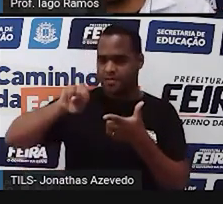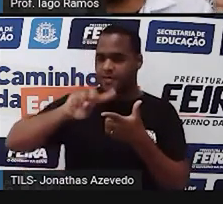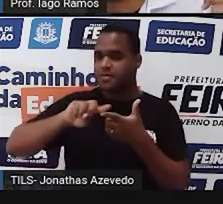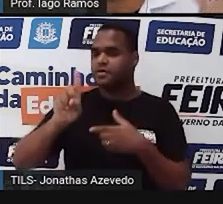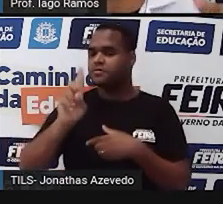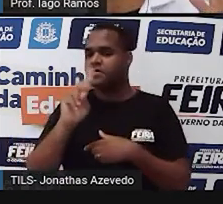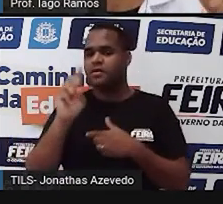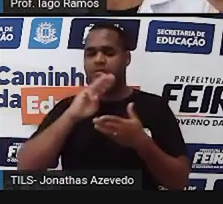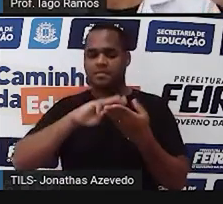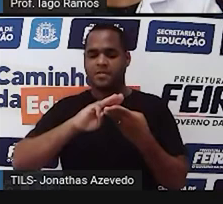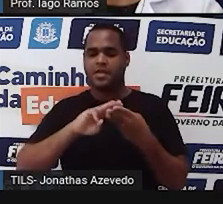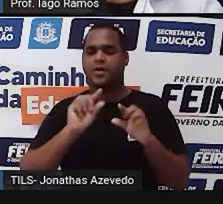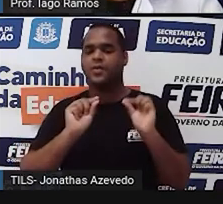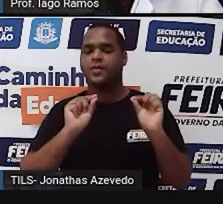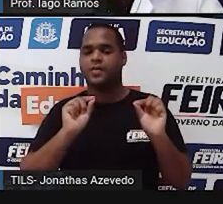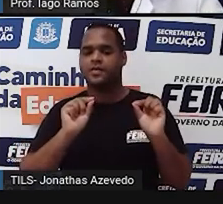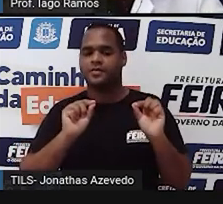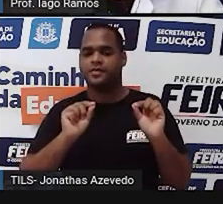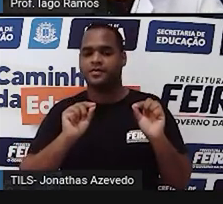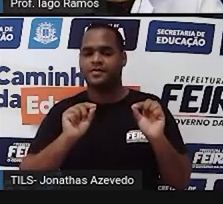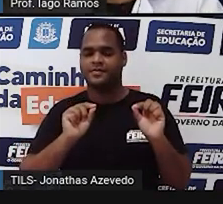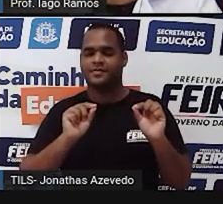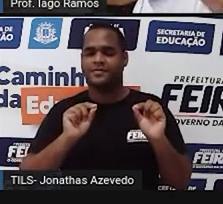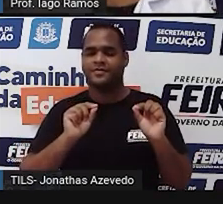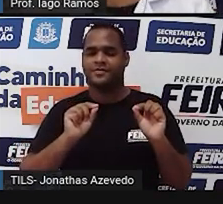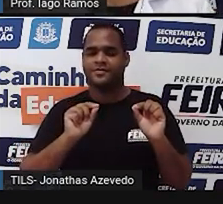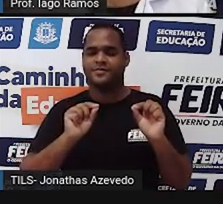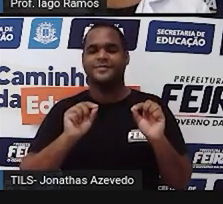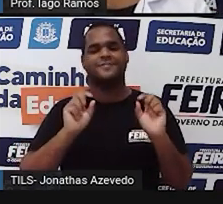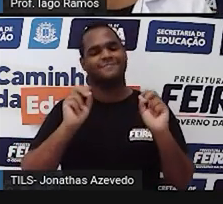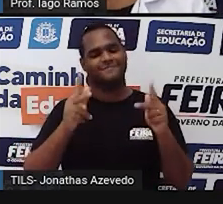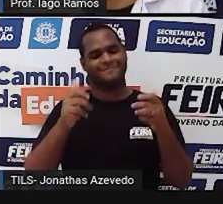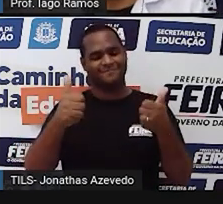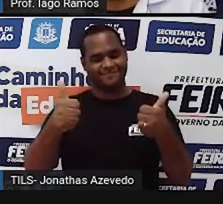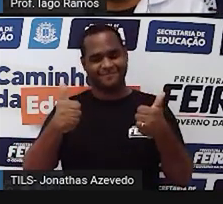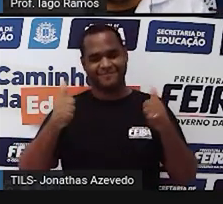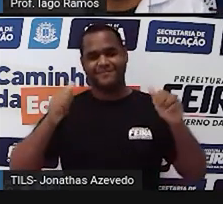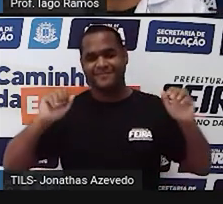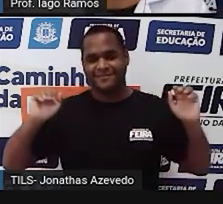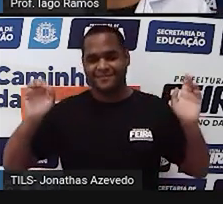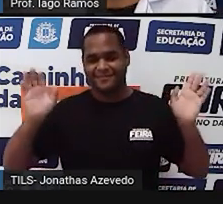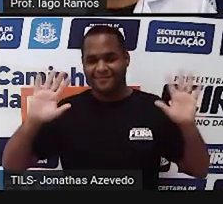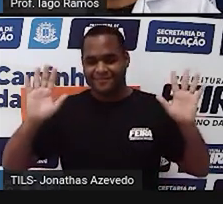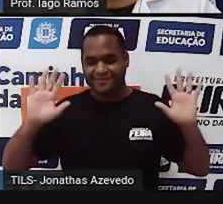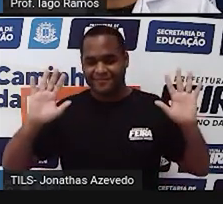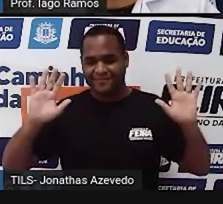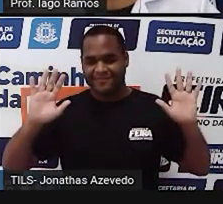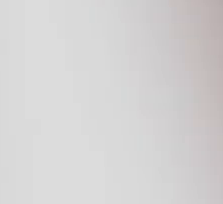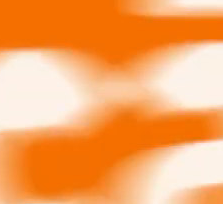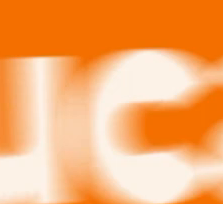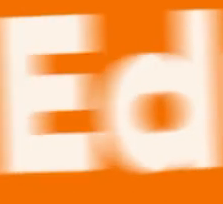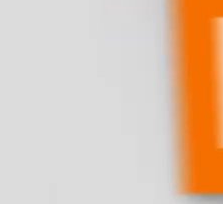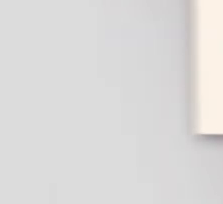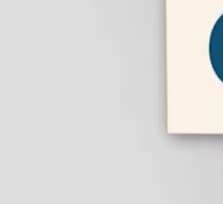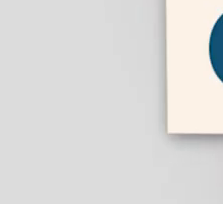problema, matemática é... é isso aí. Até a próxima, bye, bye!